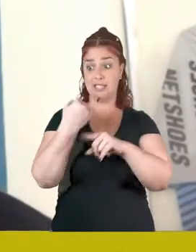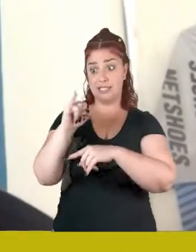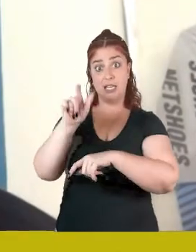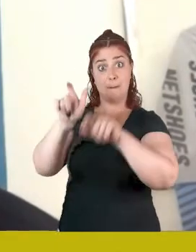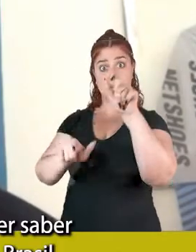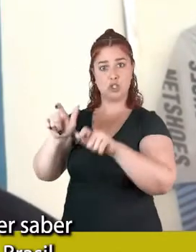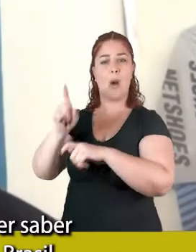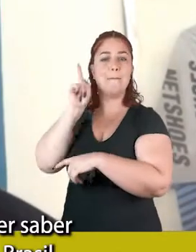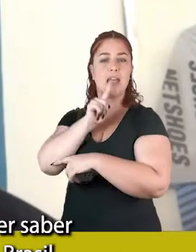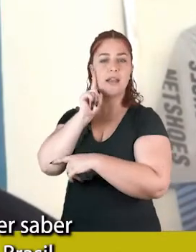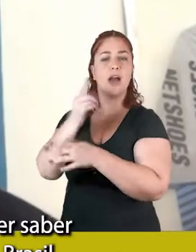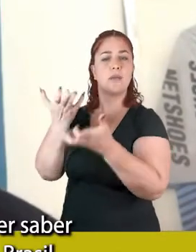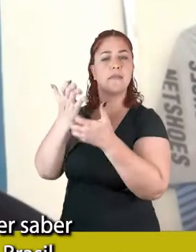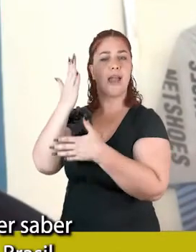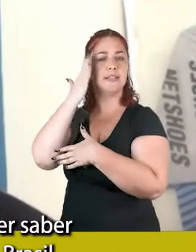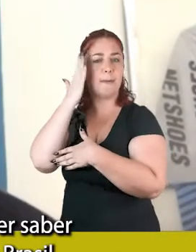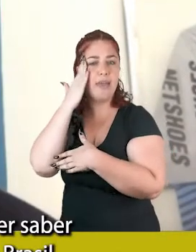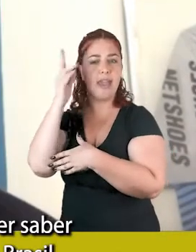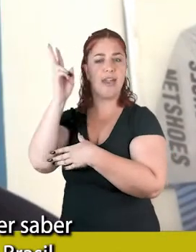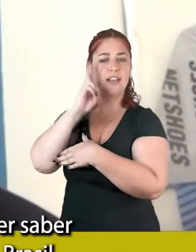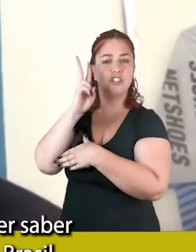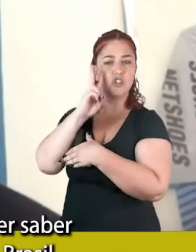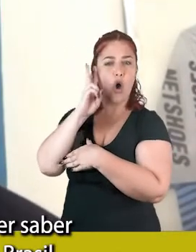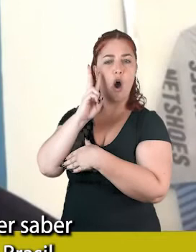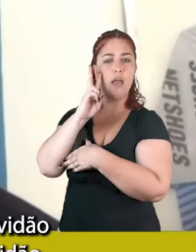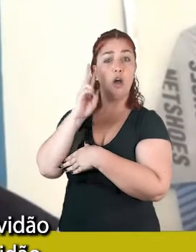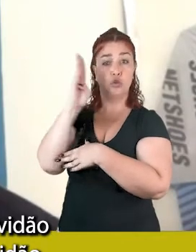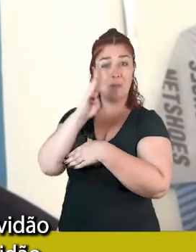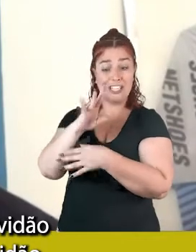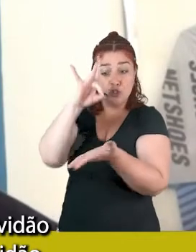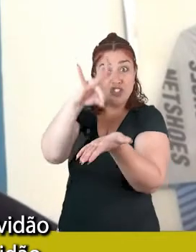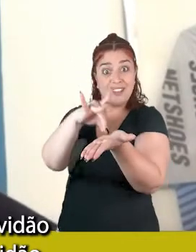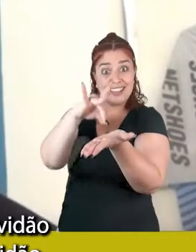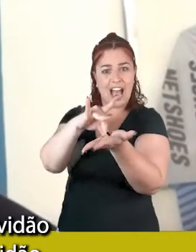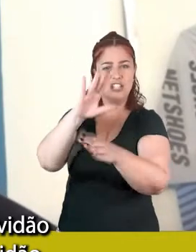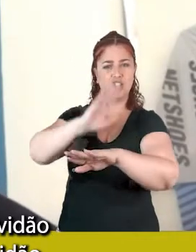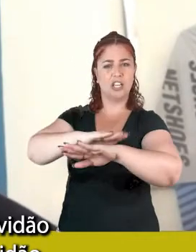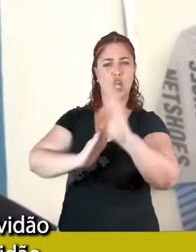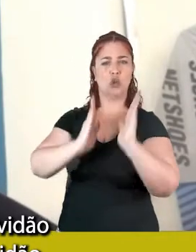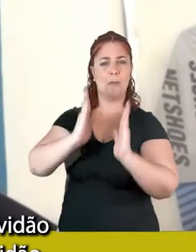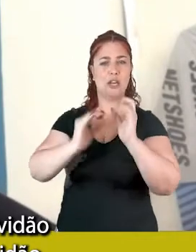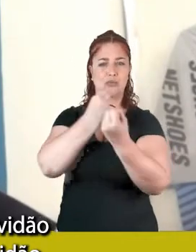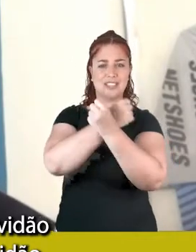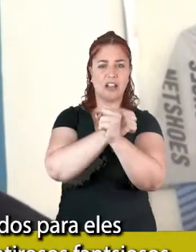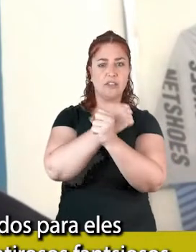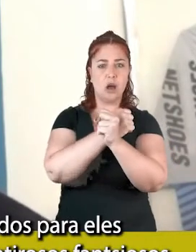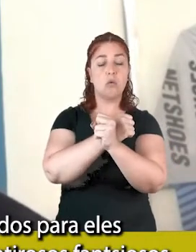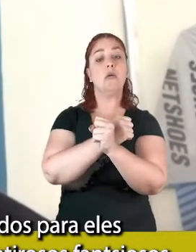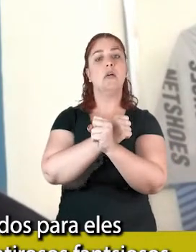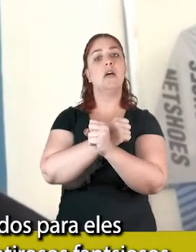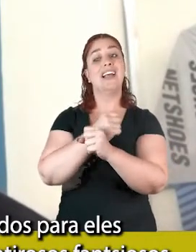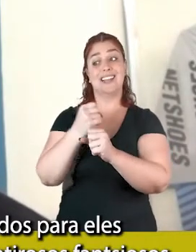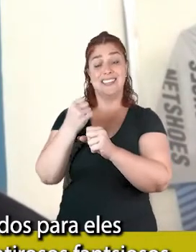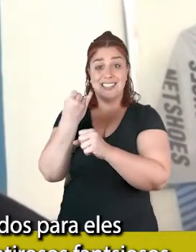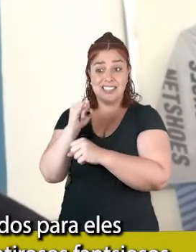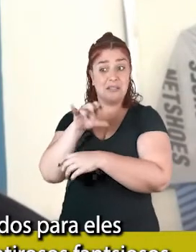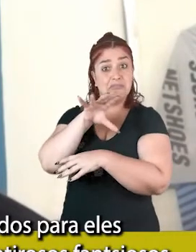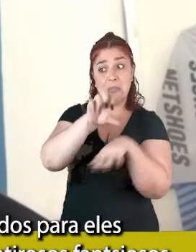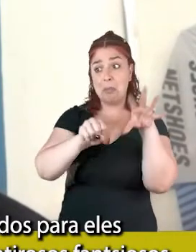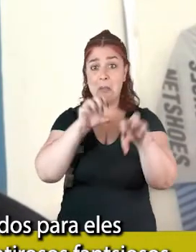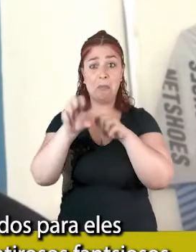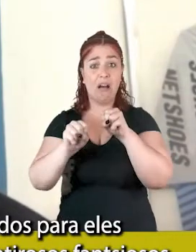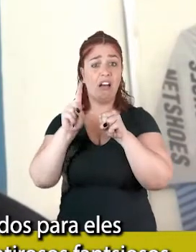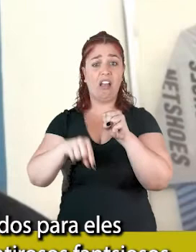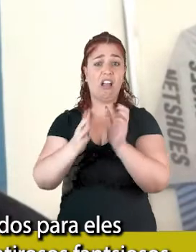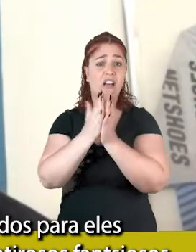saber sobre a história do Brasil na época da escravidão, sobre a escravidão, os livros que eram oferecidos para